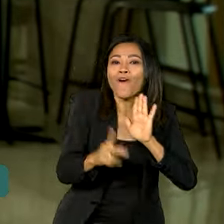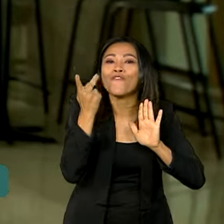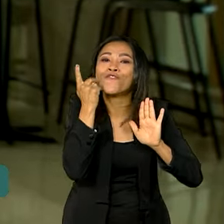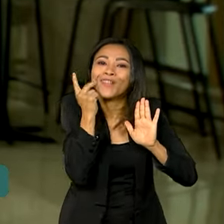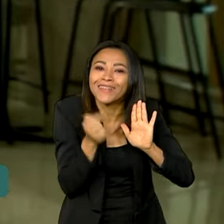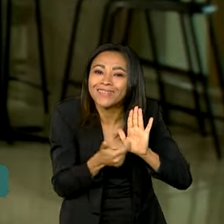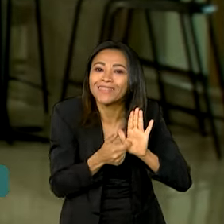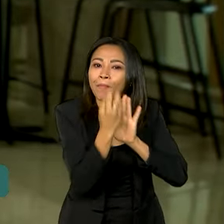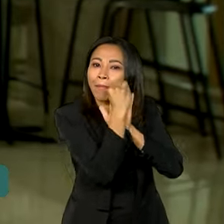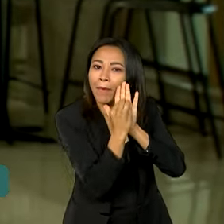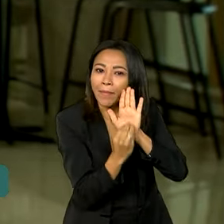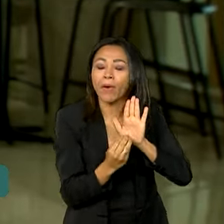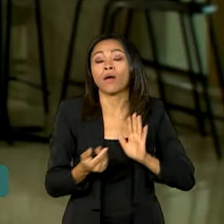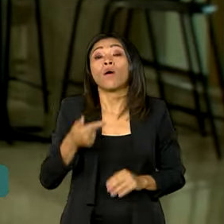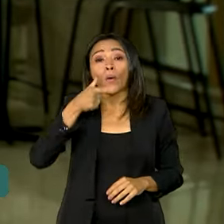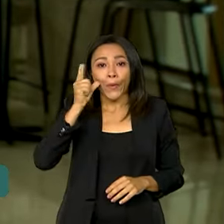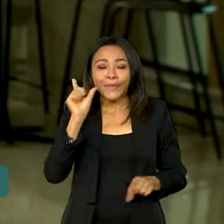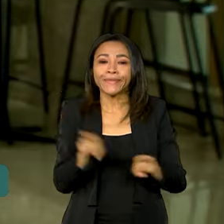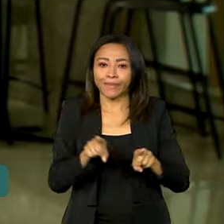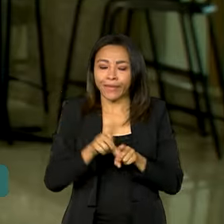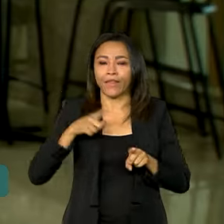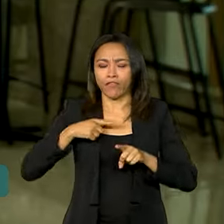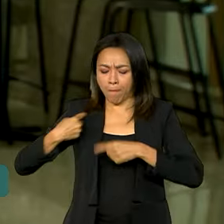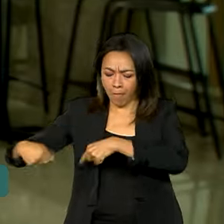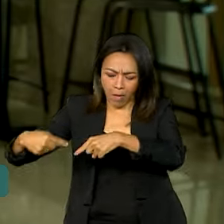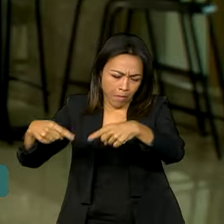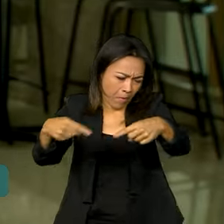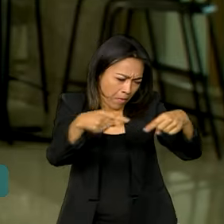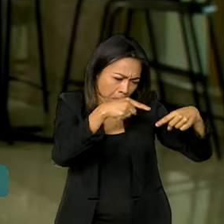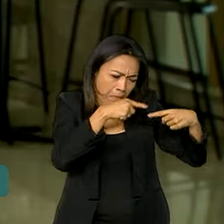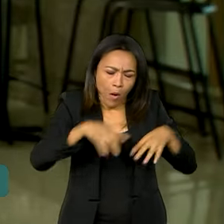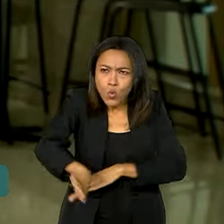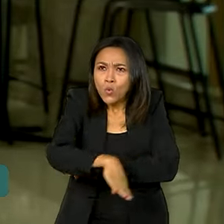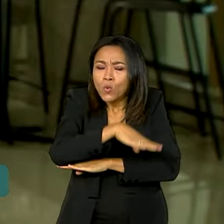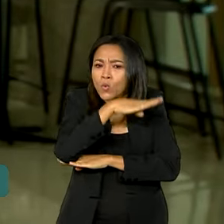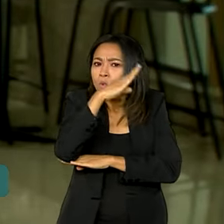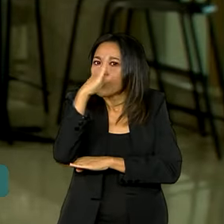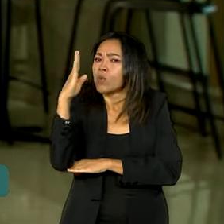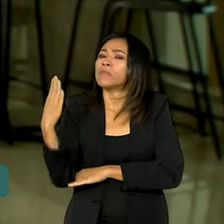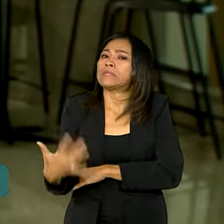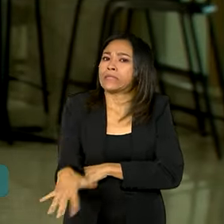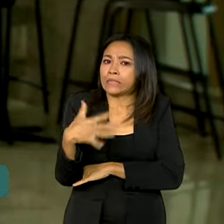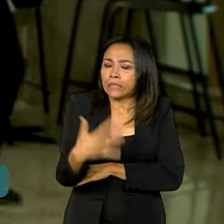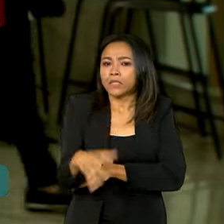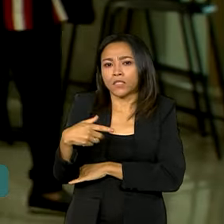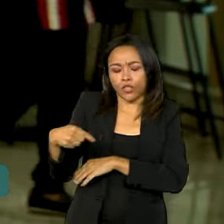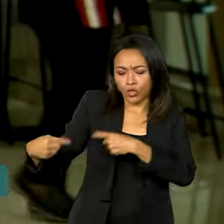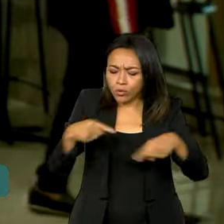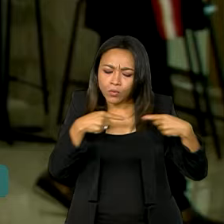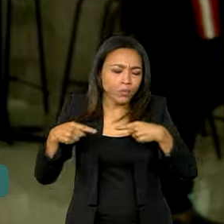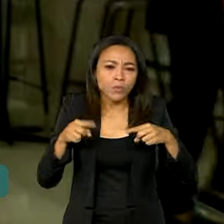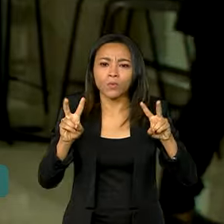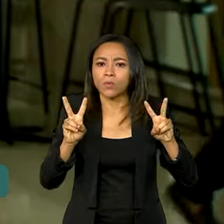Bom, ontem também houve debates durante todo o dia, onde foram discutidas soluções